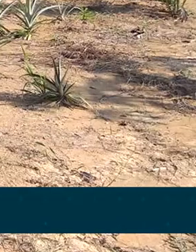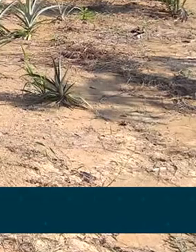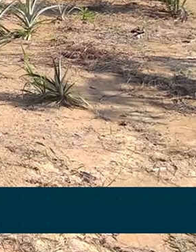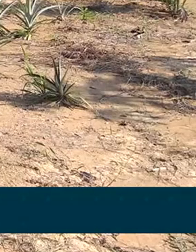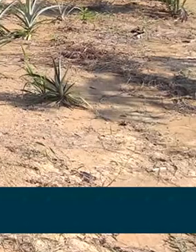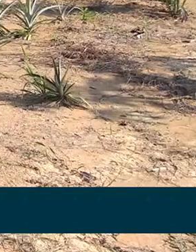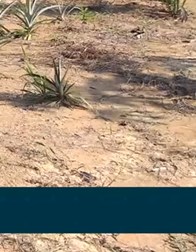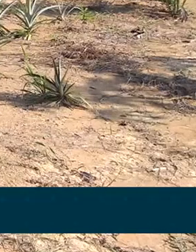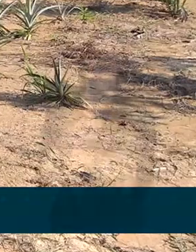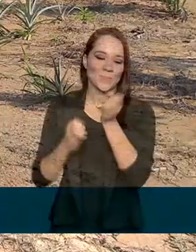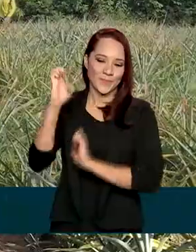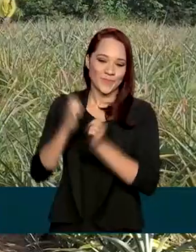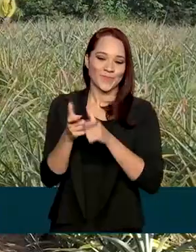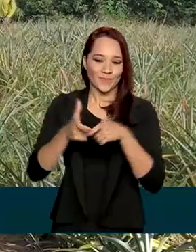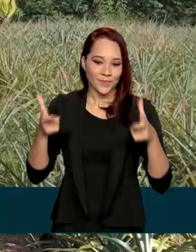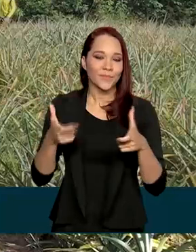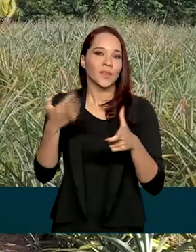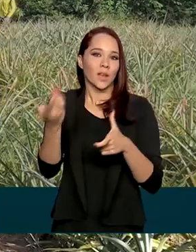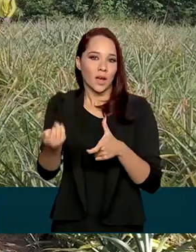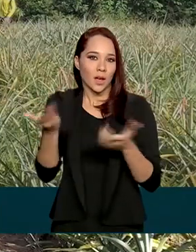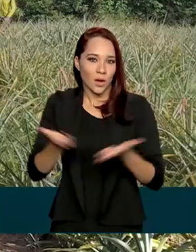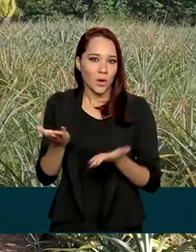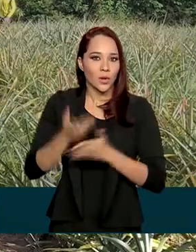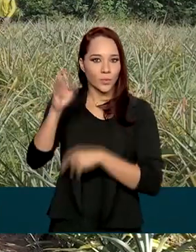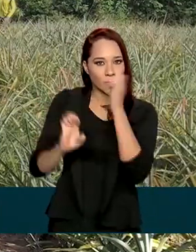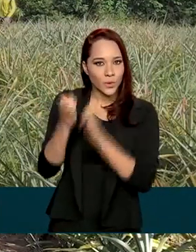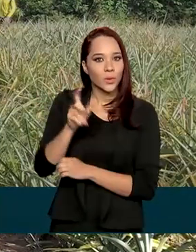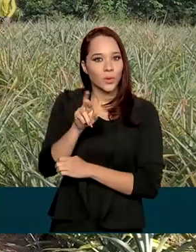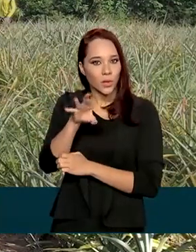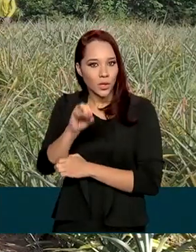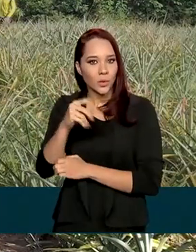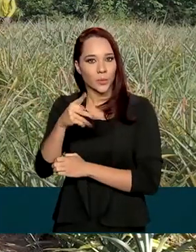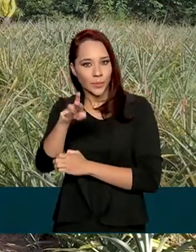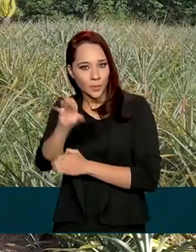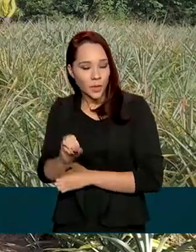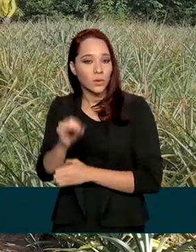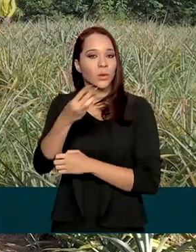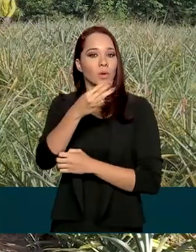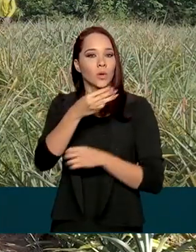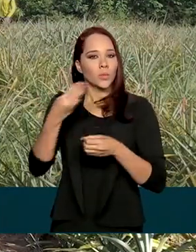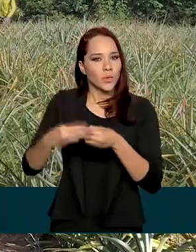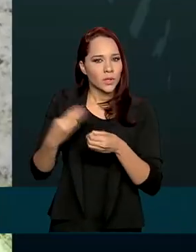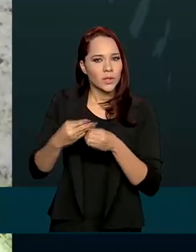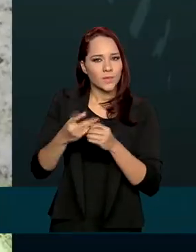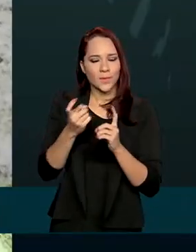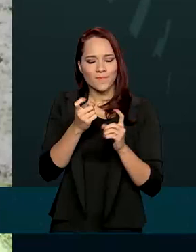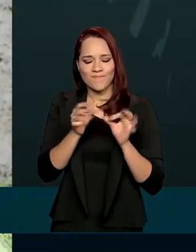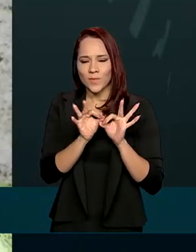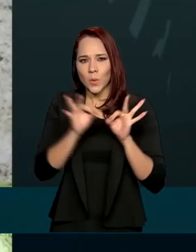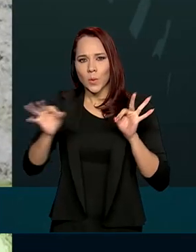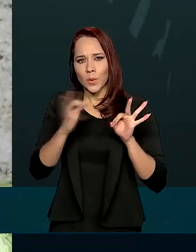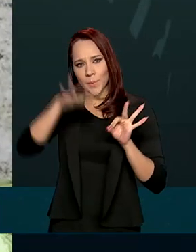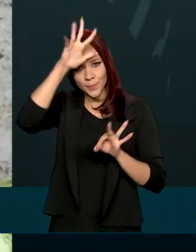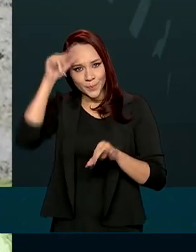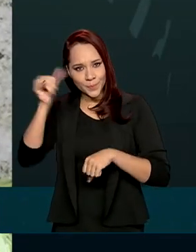equipamento, a produção aumentou. Agora, o produtor de Rio Preto da Eva, município a 80 quilômetros de Manaus, pensa em